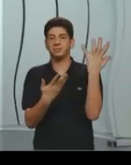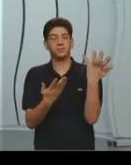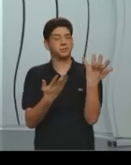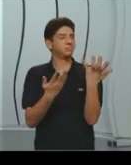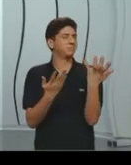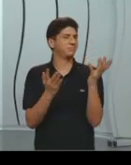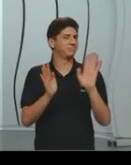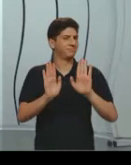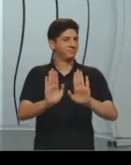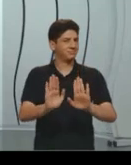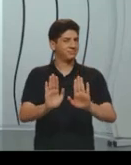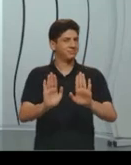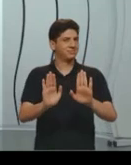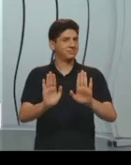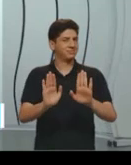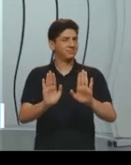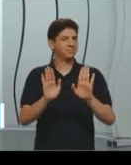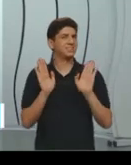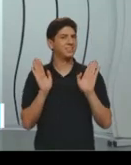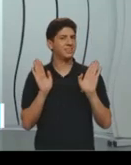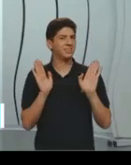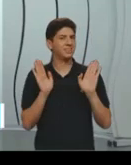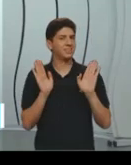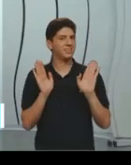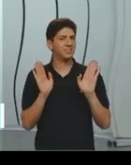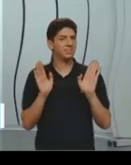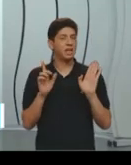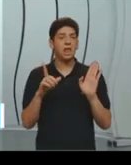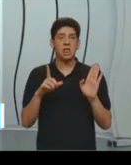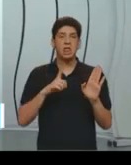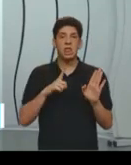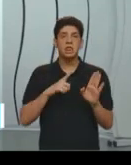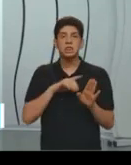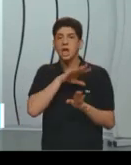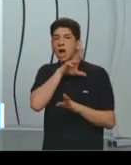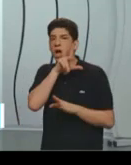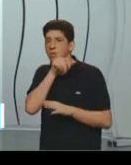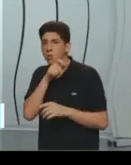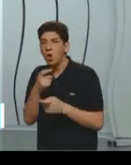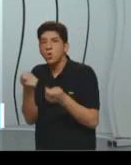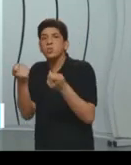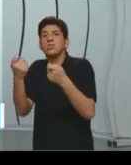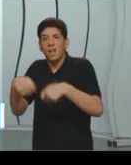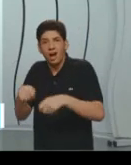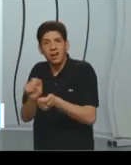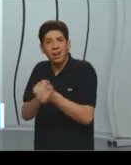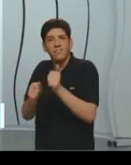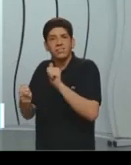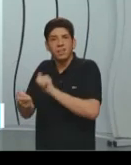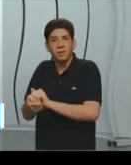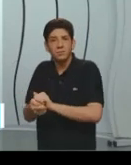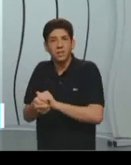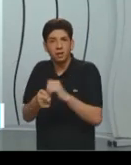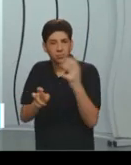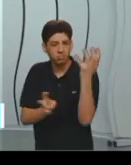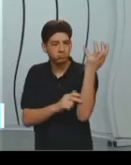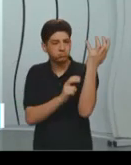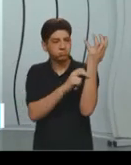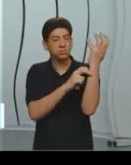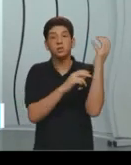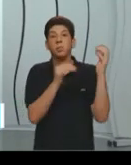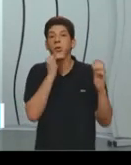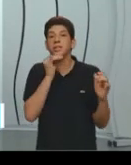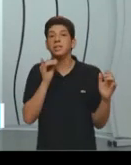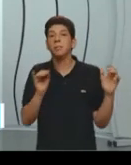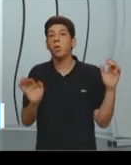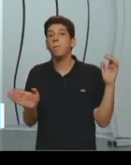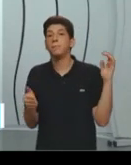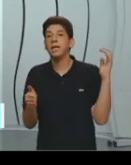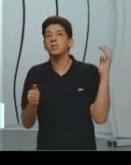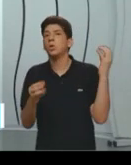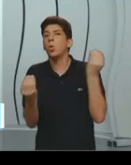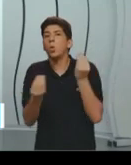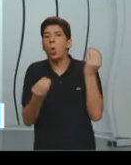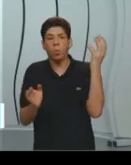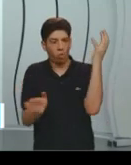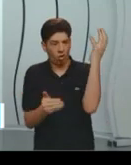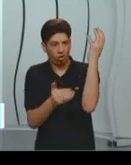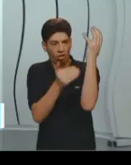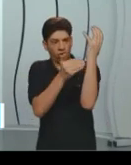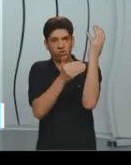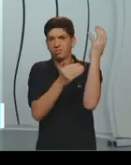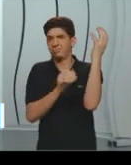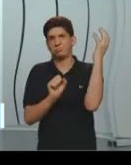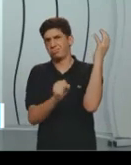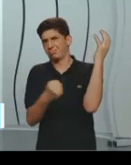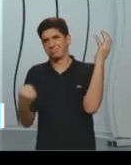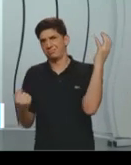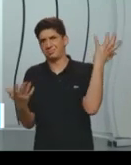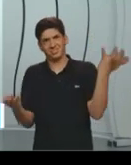que tem alguns indivíduos aqui que estão muito mais adaptados a esse processo do que outros. Por exemplo, coitado do peixe, né? Como é ele vai chegar? E aí a gente